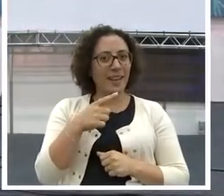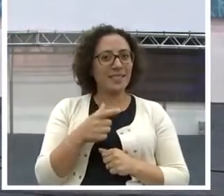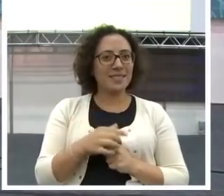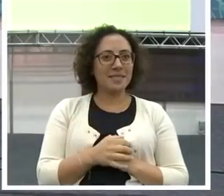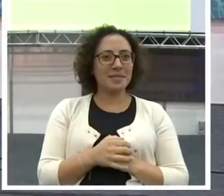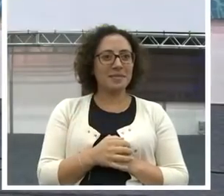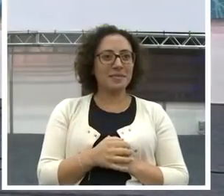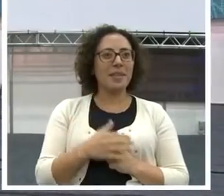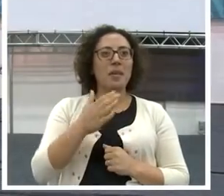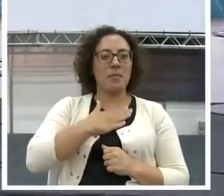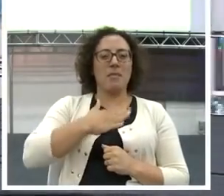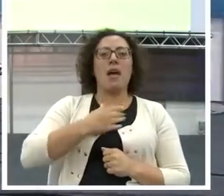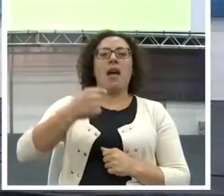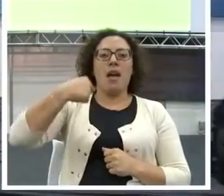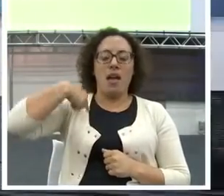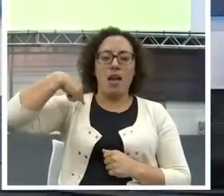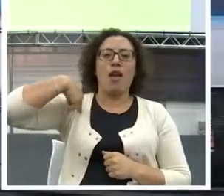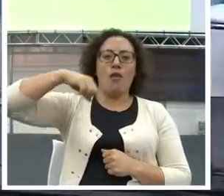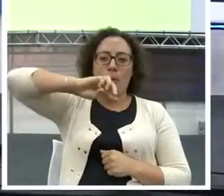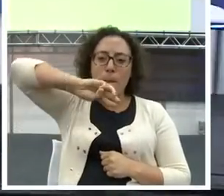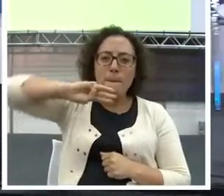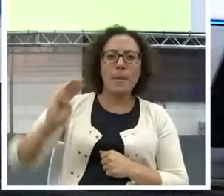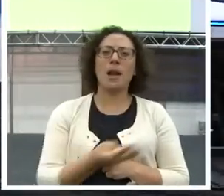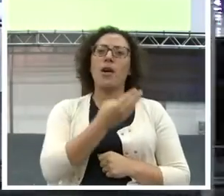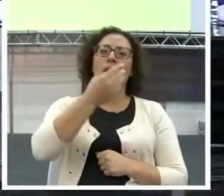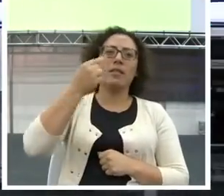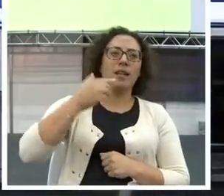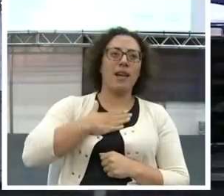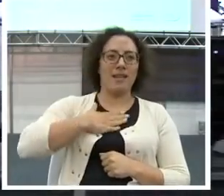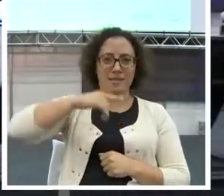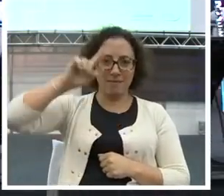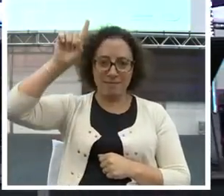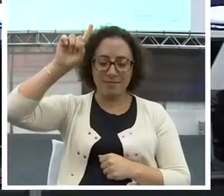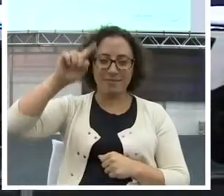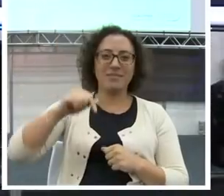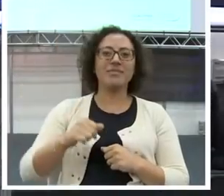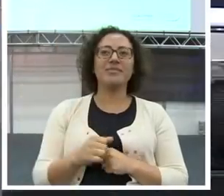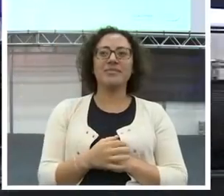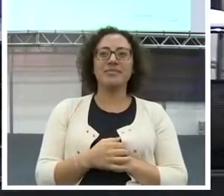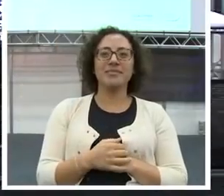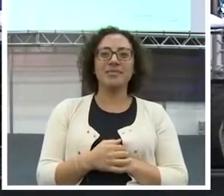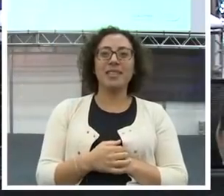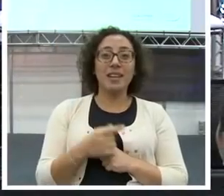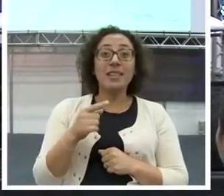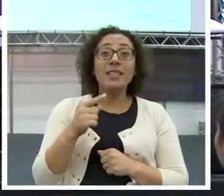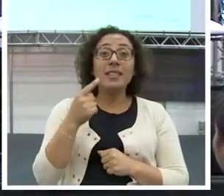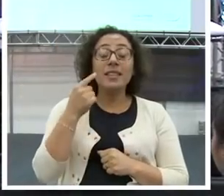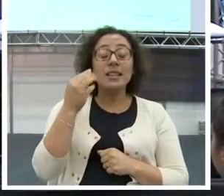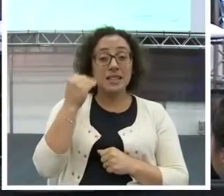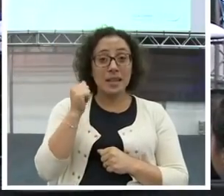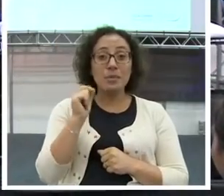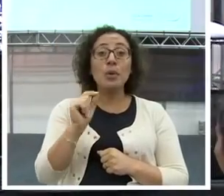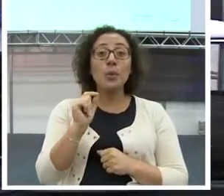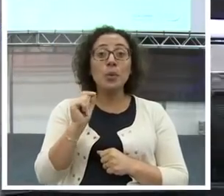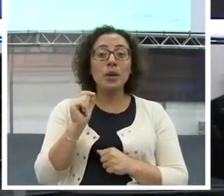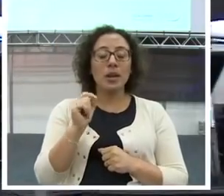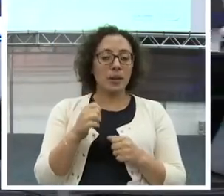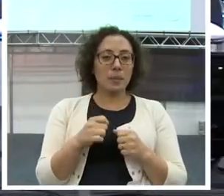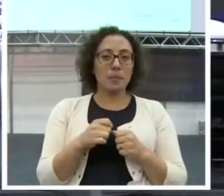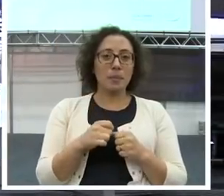Bate no peito e fala, eu sou milionário. Eu sou milionário. Você sabe que uma das primeiras coisas que tem é a gente